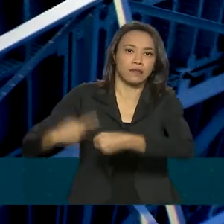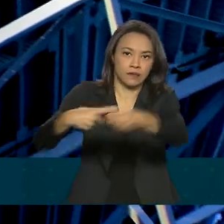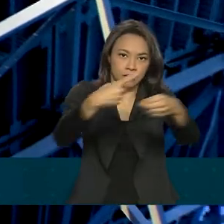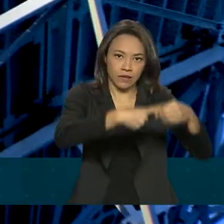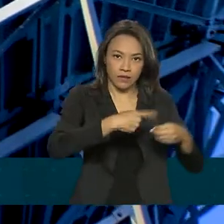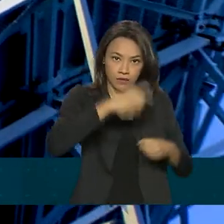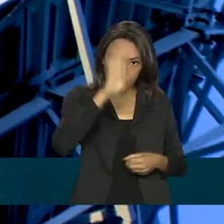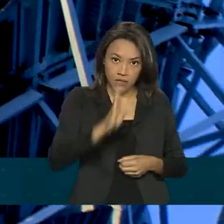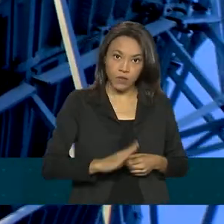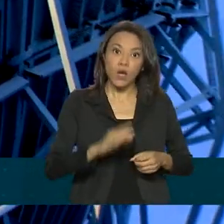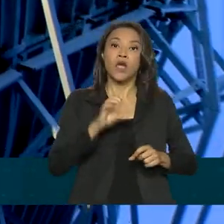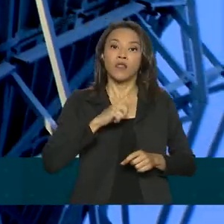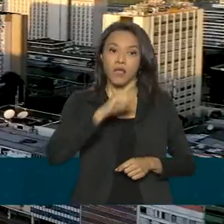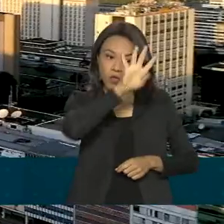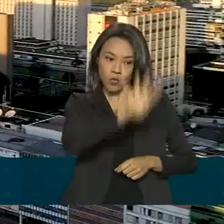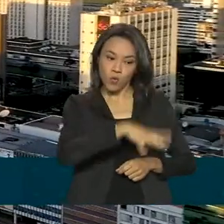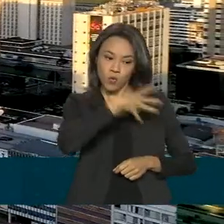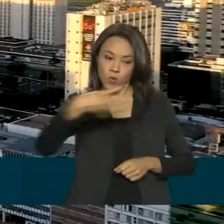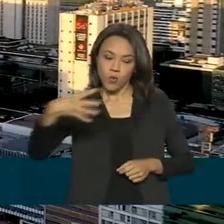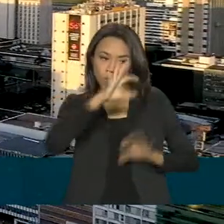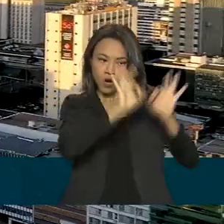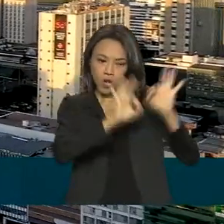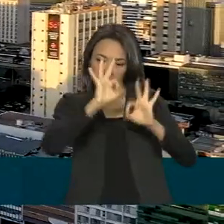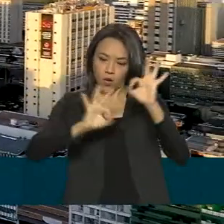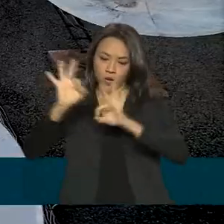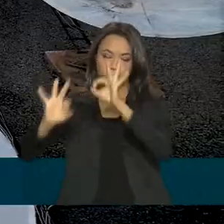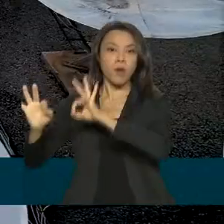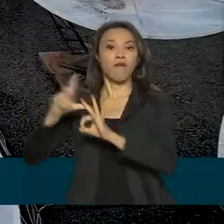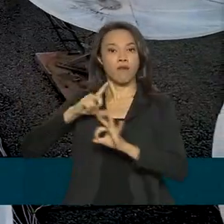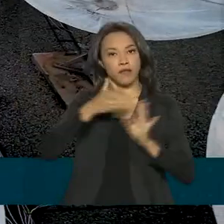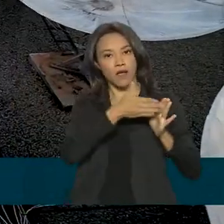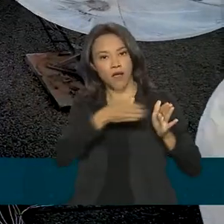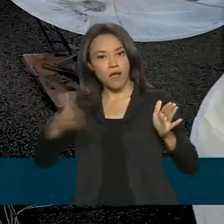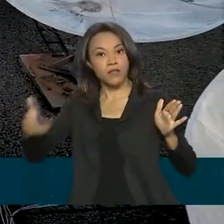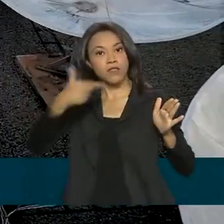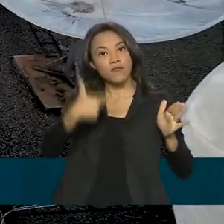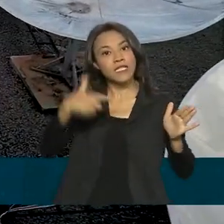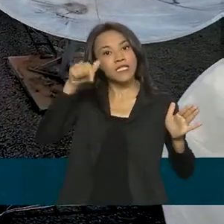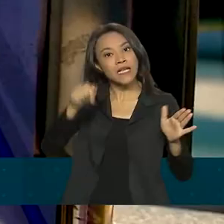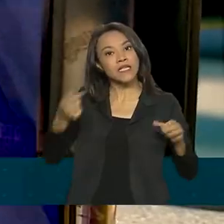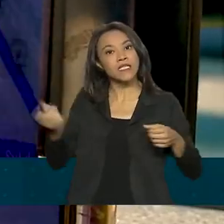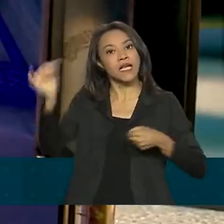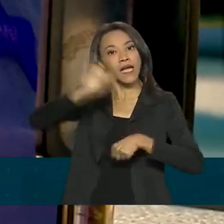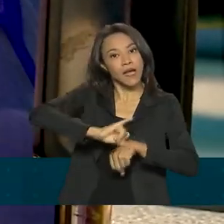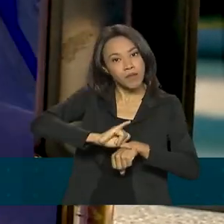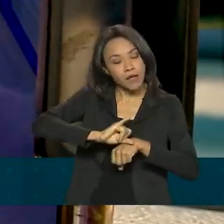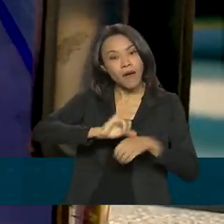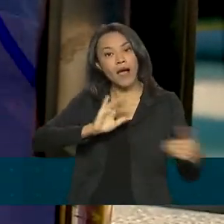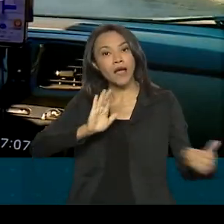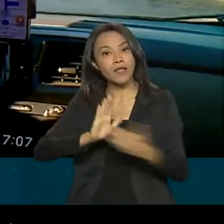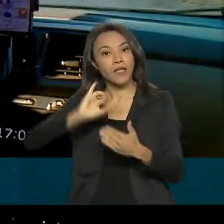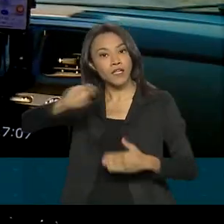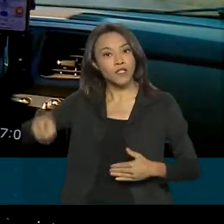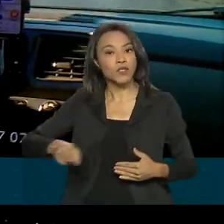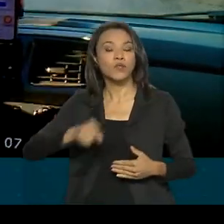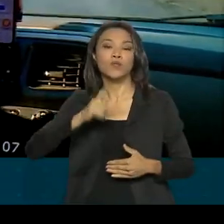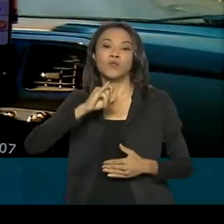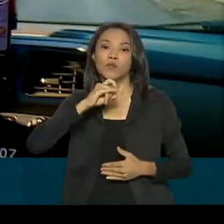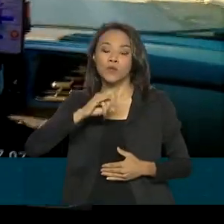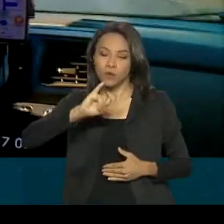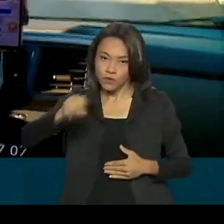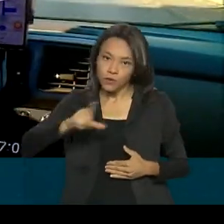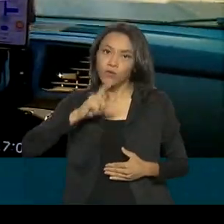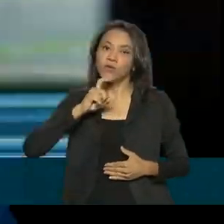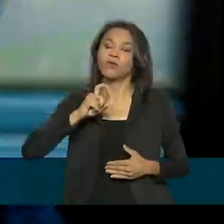do leilão, a nova tecnologia estará disponível nas 27 capitais brasileiras até julho de 2022. Em